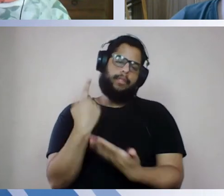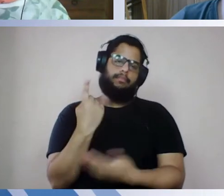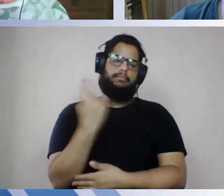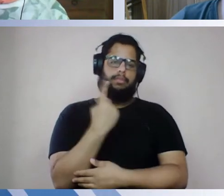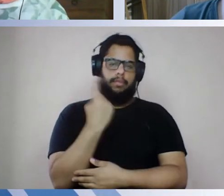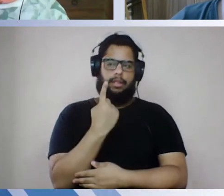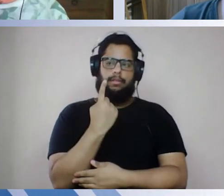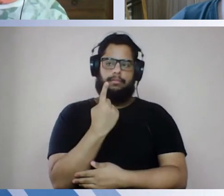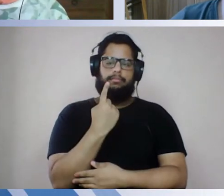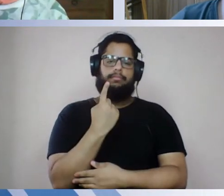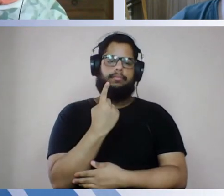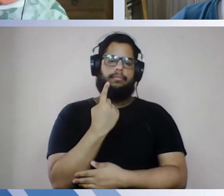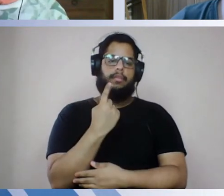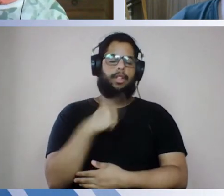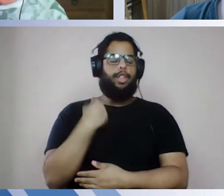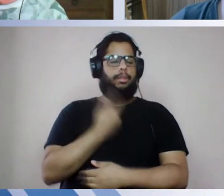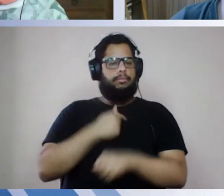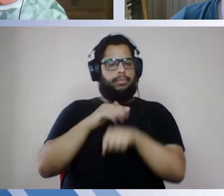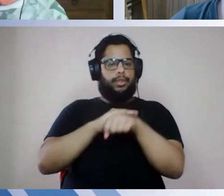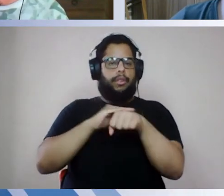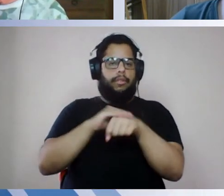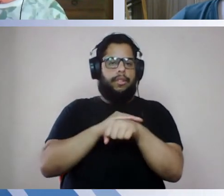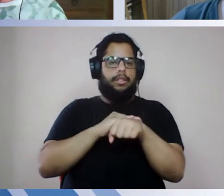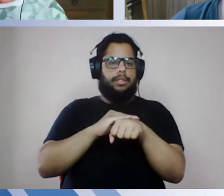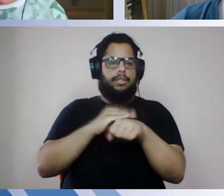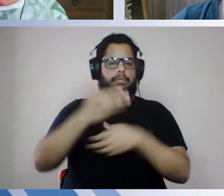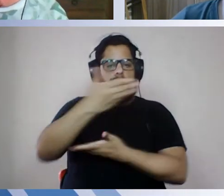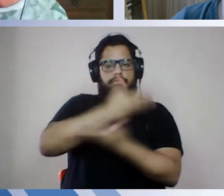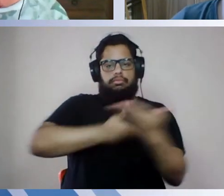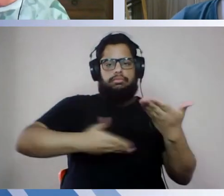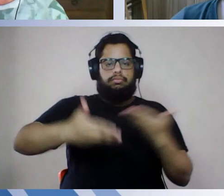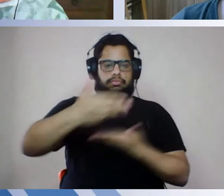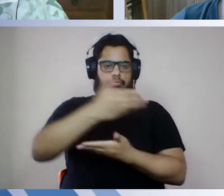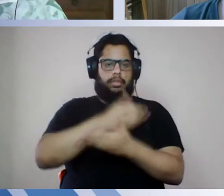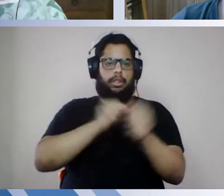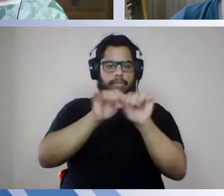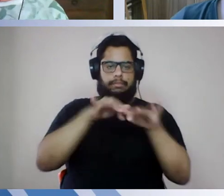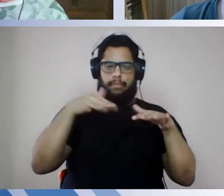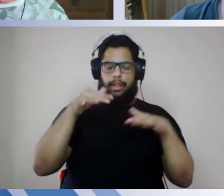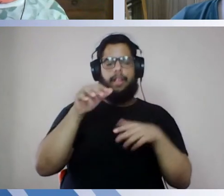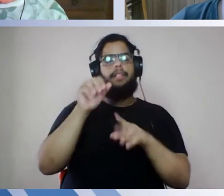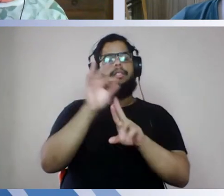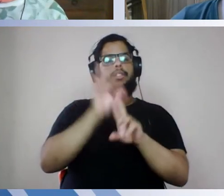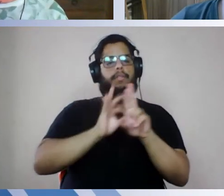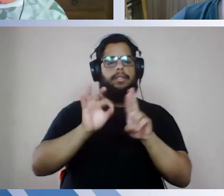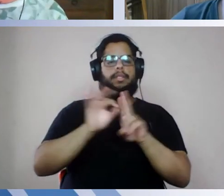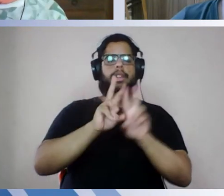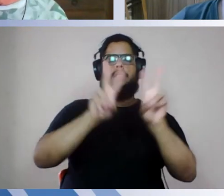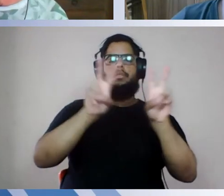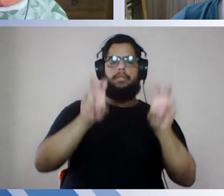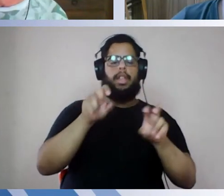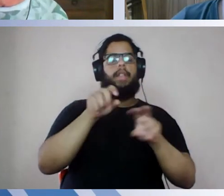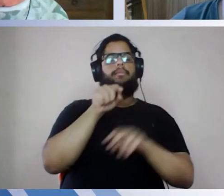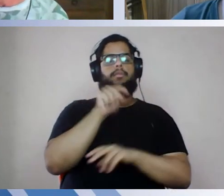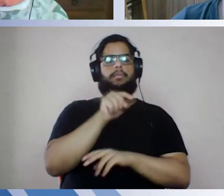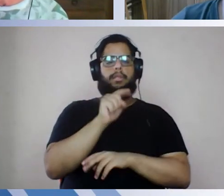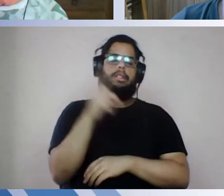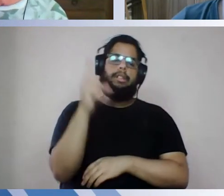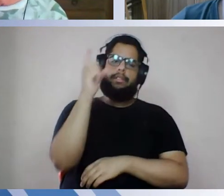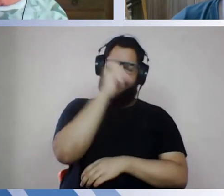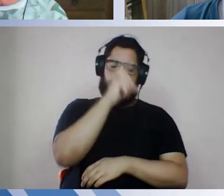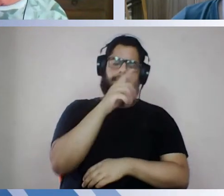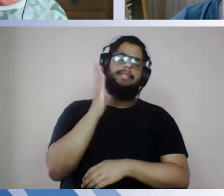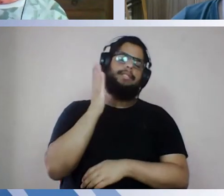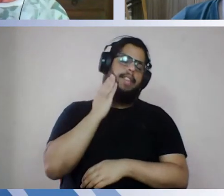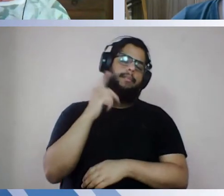nós estamos fazendo uma conversa coletiva, uma assembleia na UFSCar, né, a respeito dessa matéria, desse assunto, com todas as dificuldades que a gente